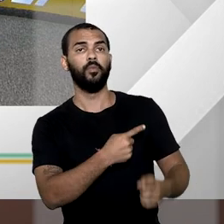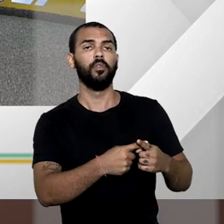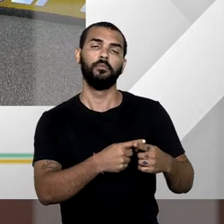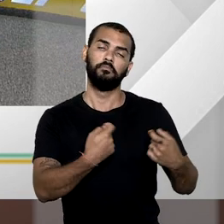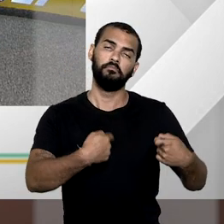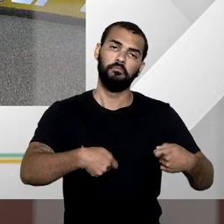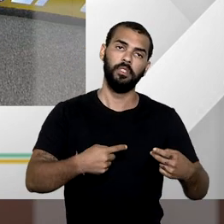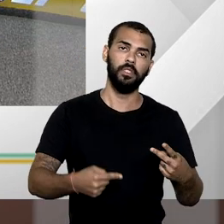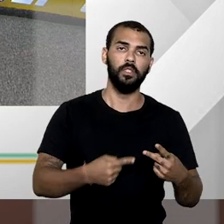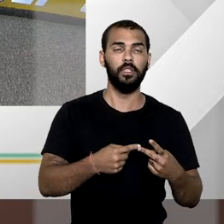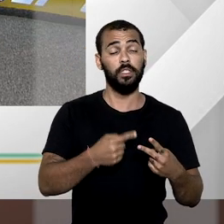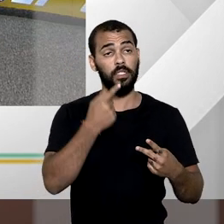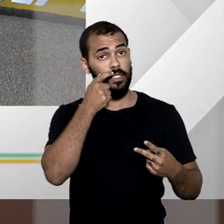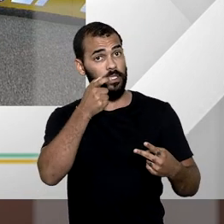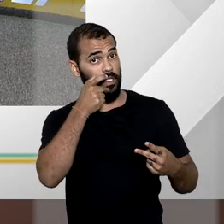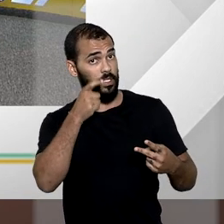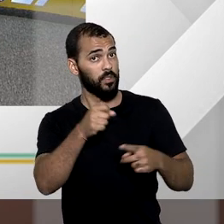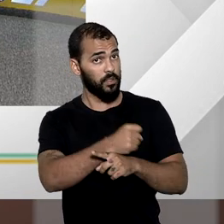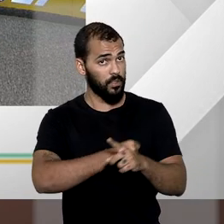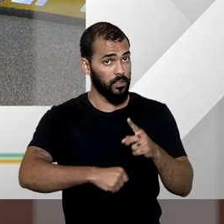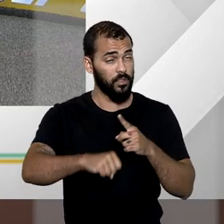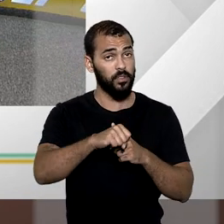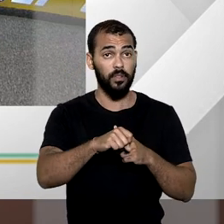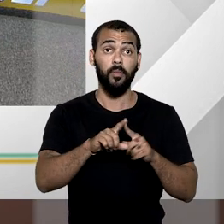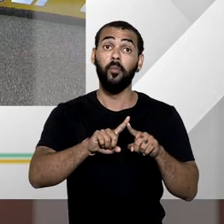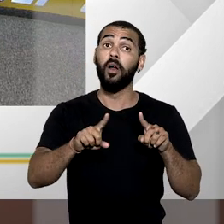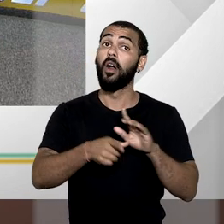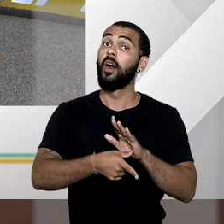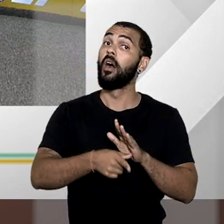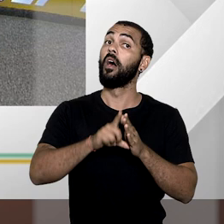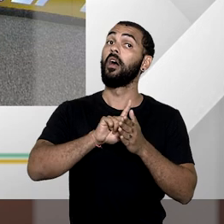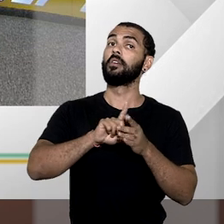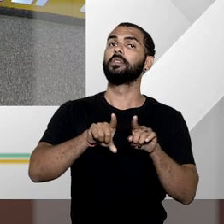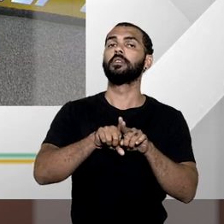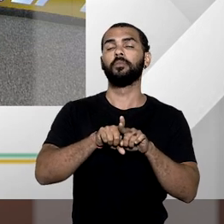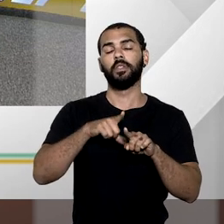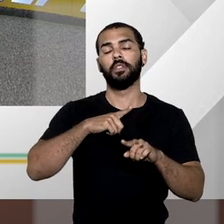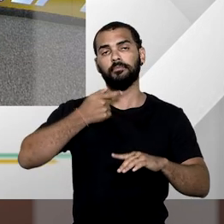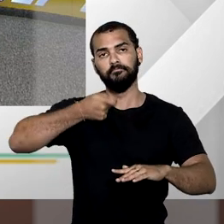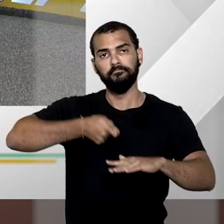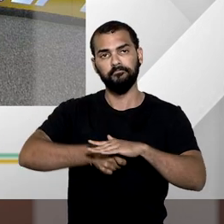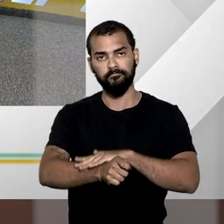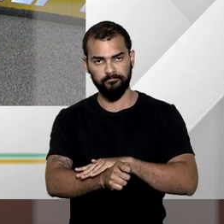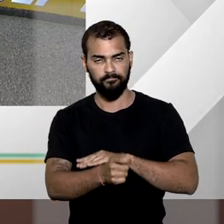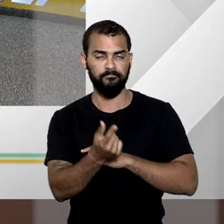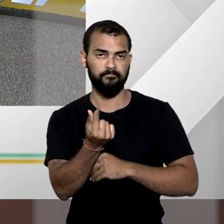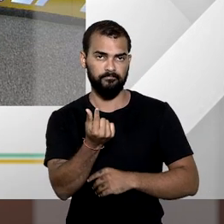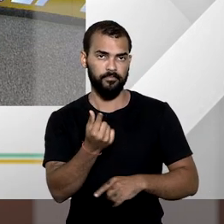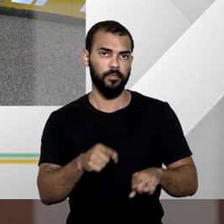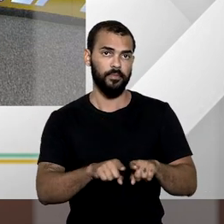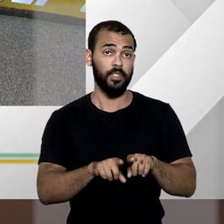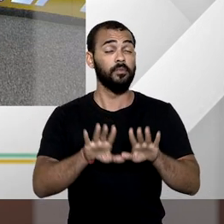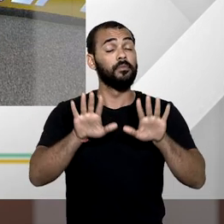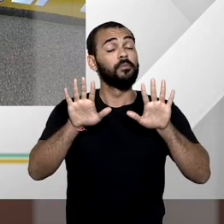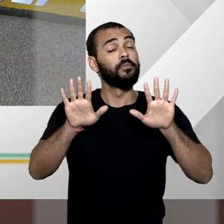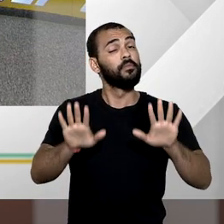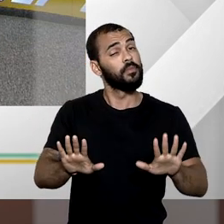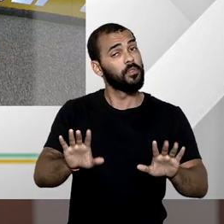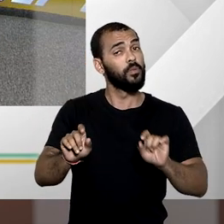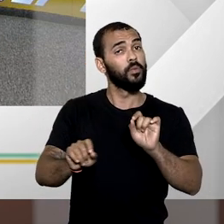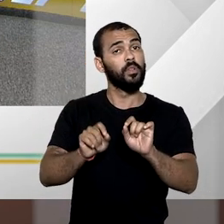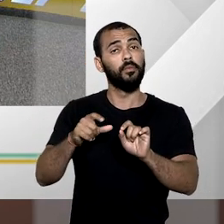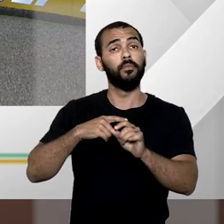ou por interesse social, mediante justa e prévia indenização em dinheiro, ressalvados os casos